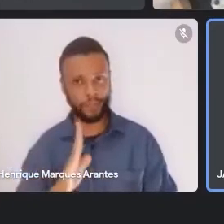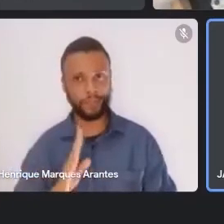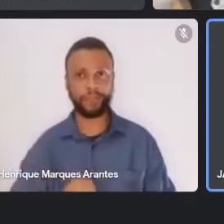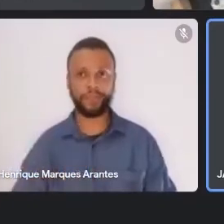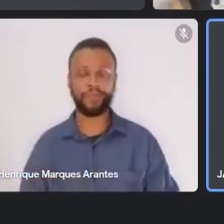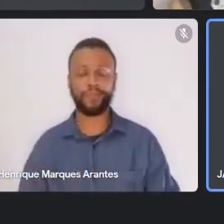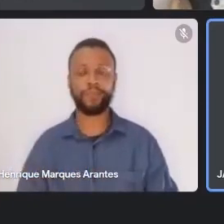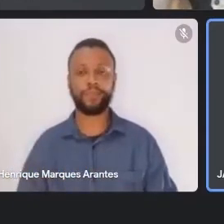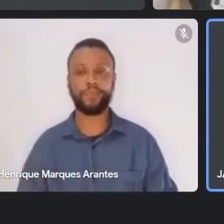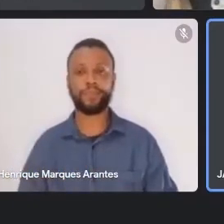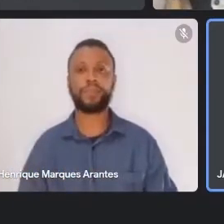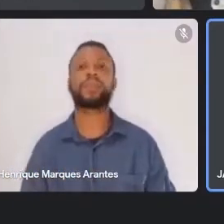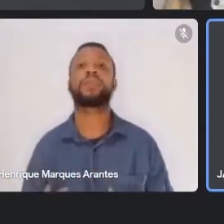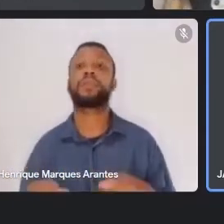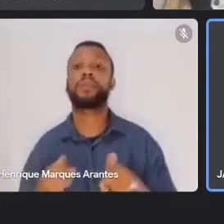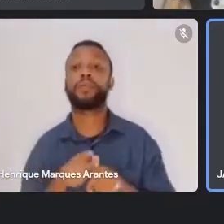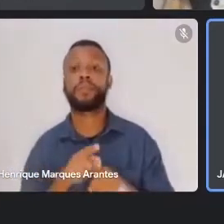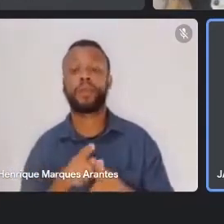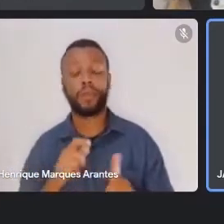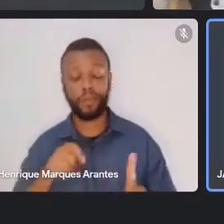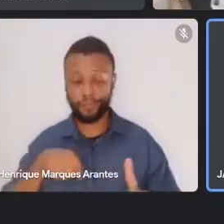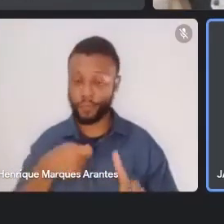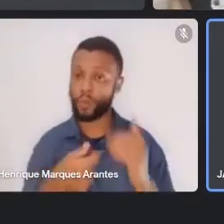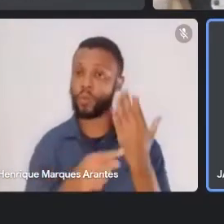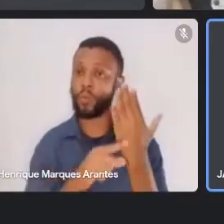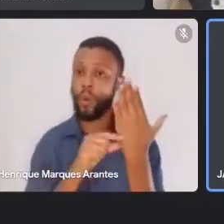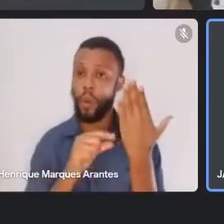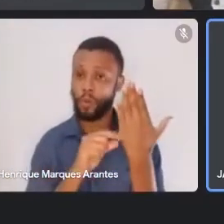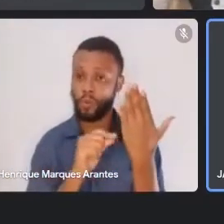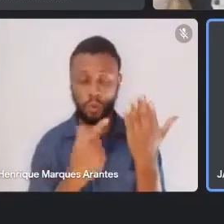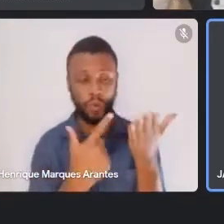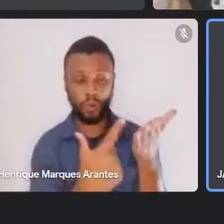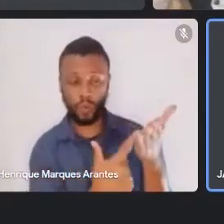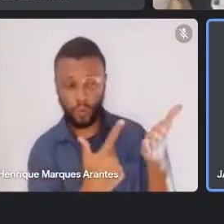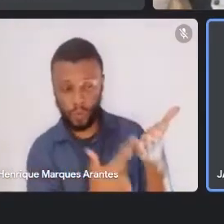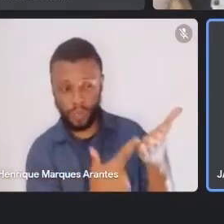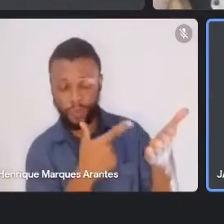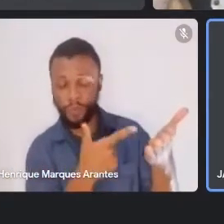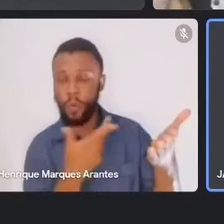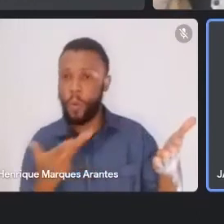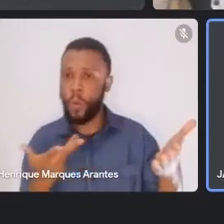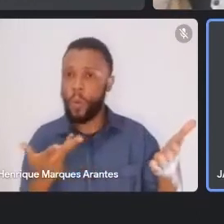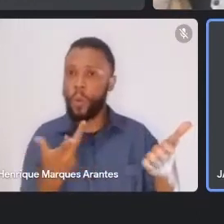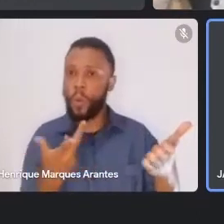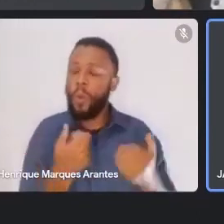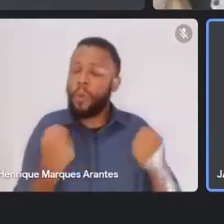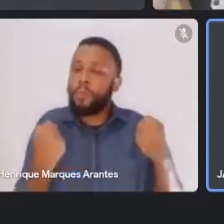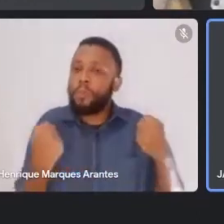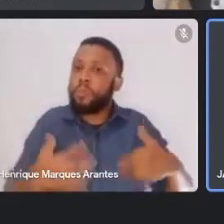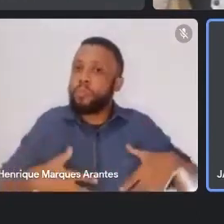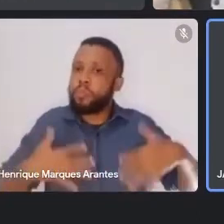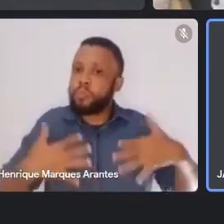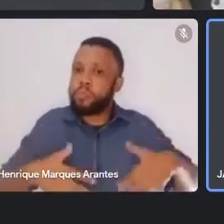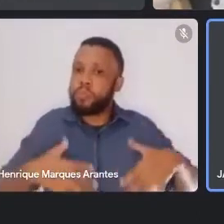de uma obra bastante profícua, ele